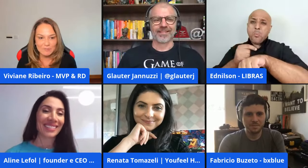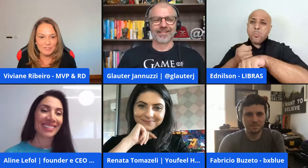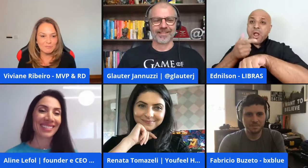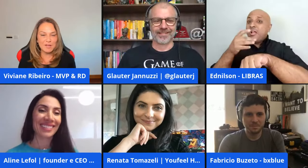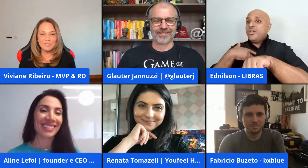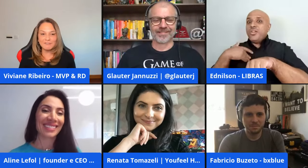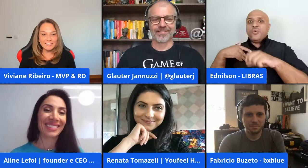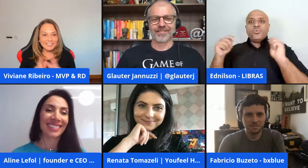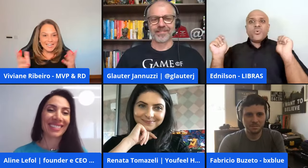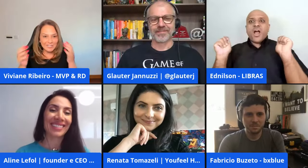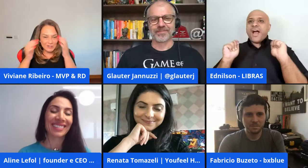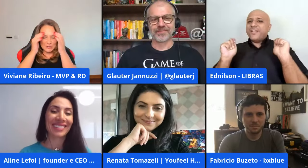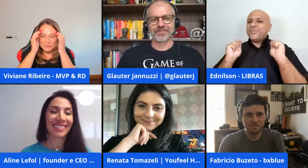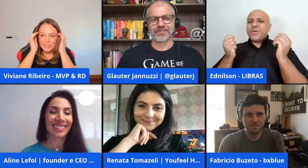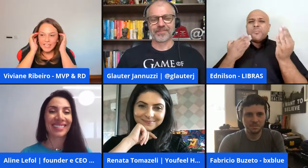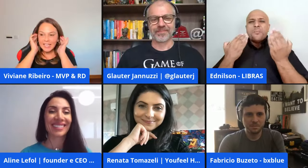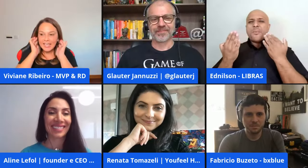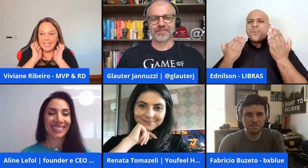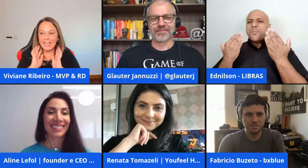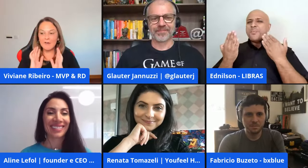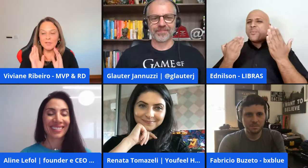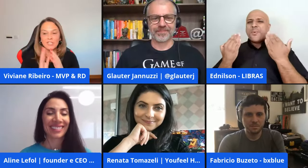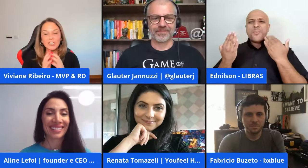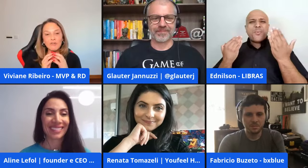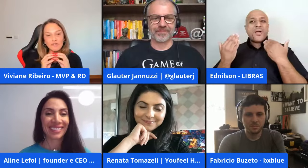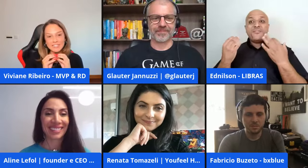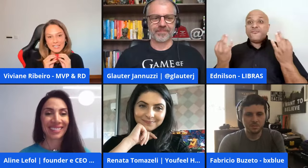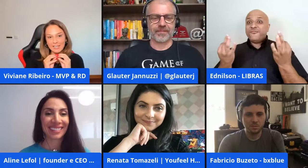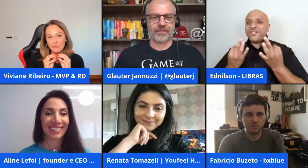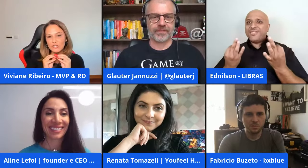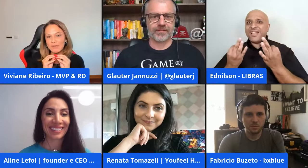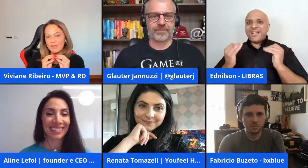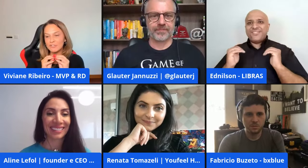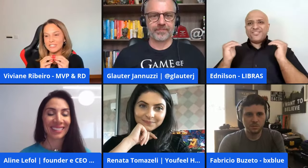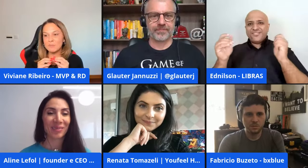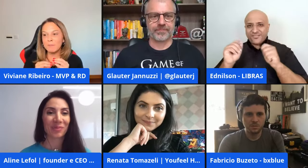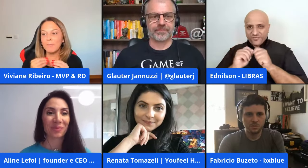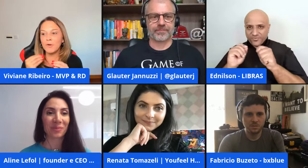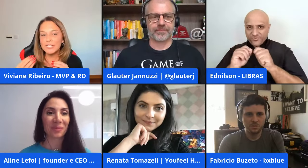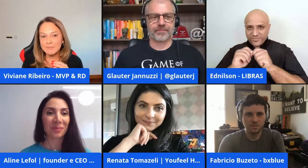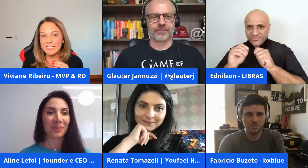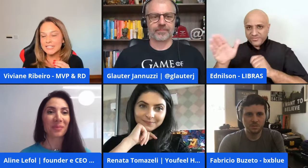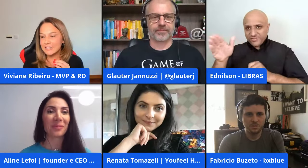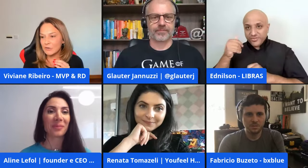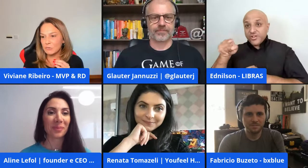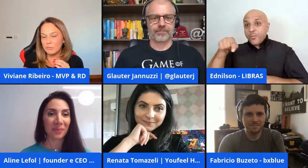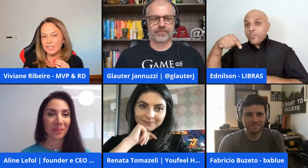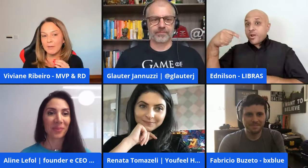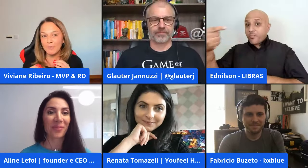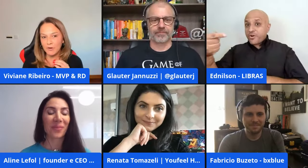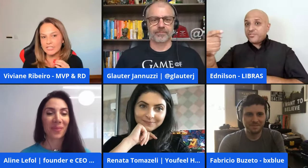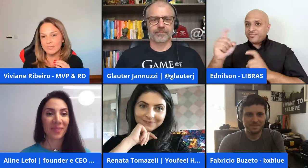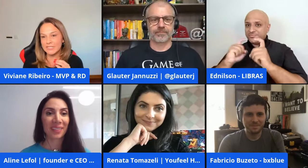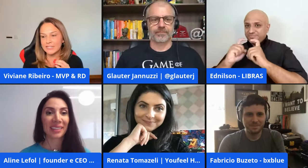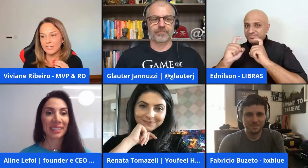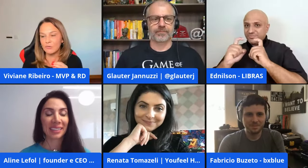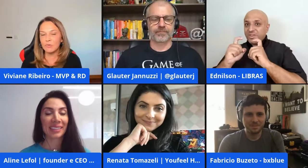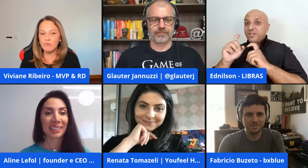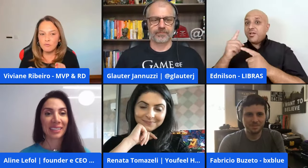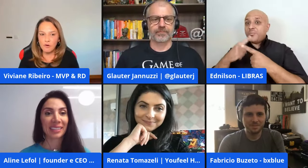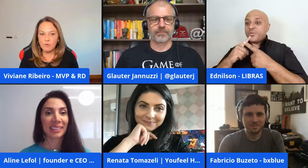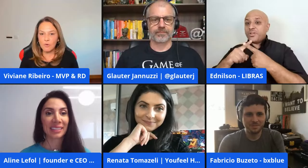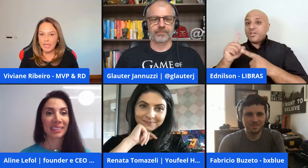adorando o nosso bate-papo tá fantástico mas o que eu vou fazer eu vou chamar vocês pra próxima sessão porque a próxima